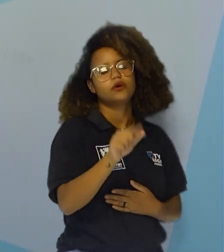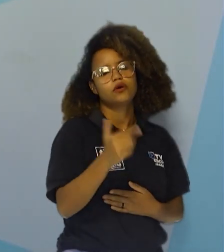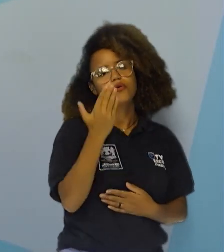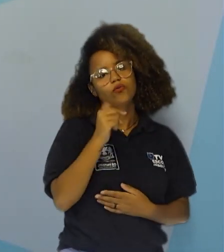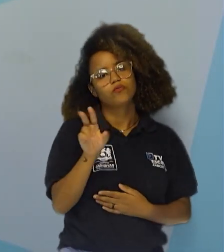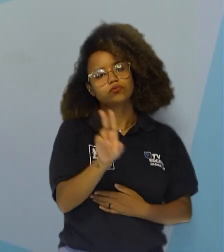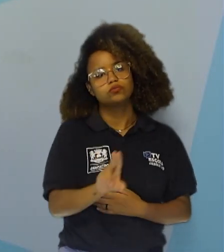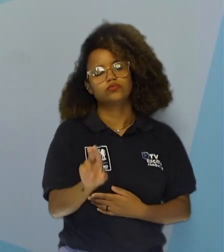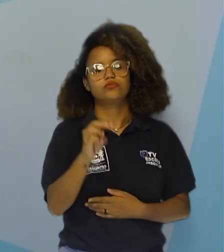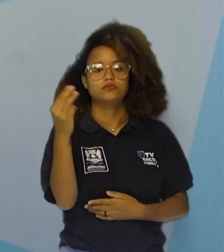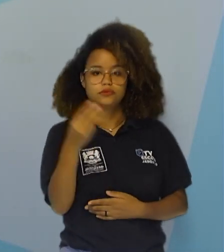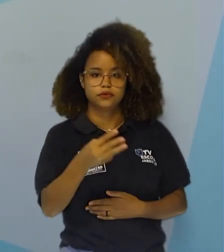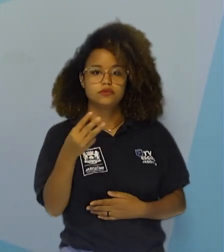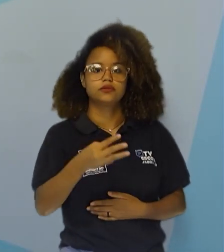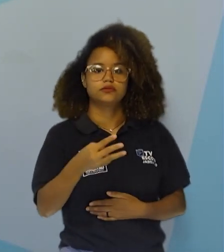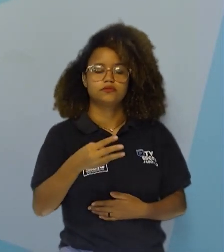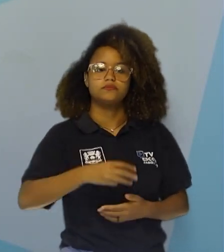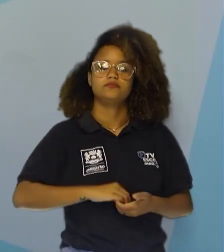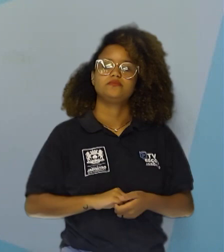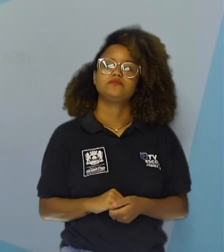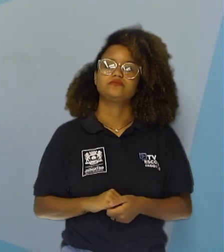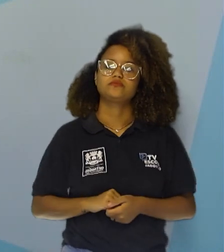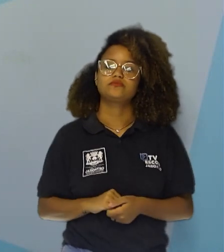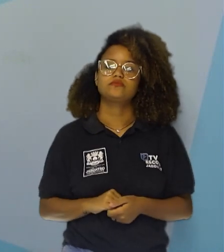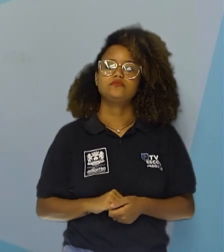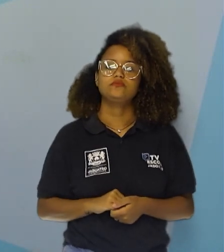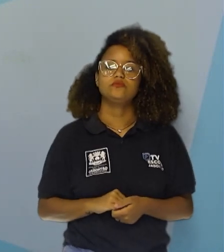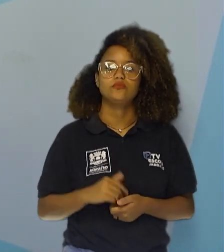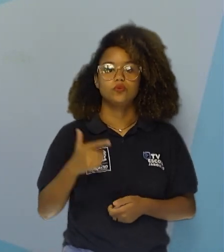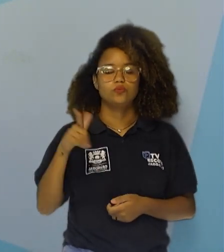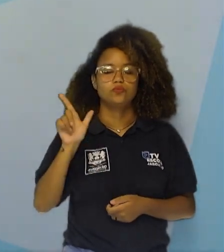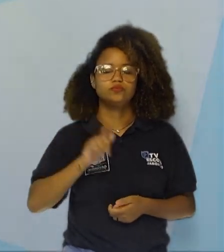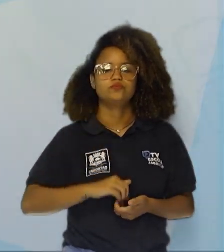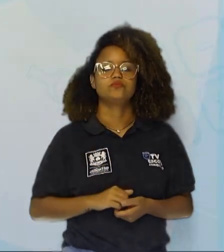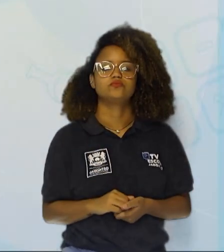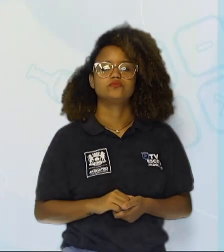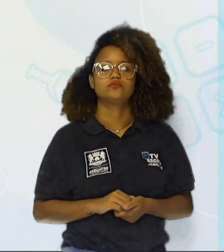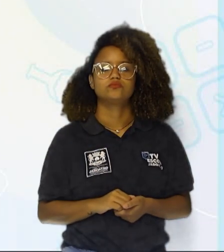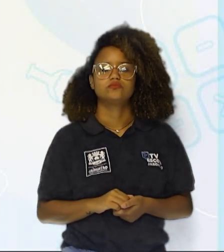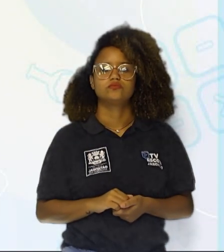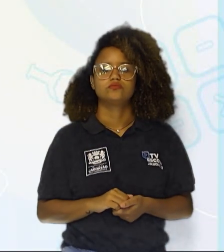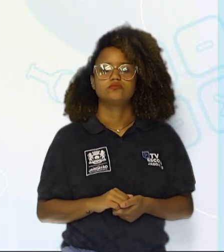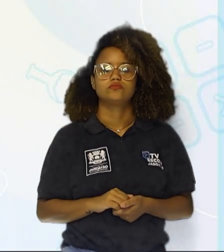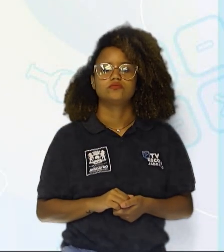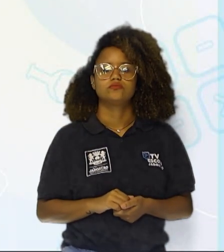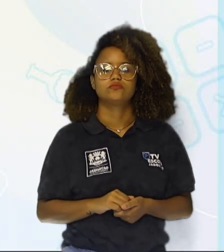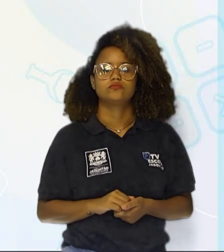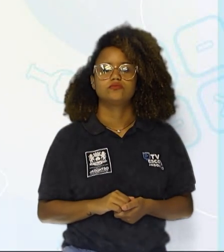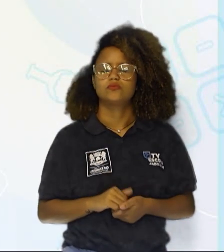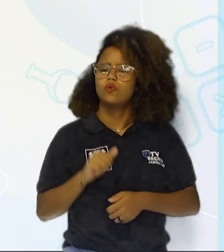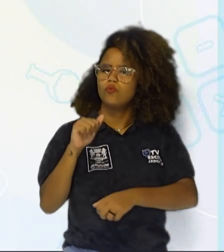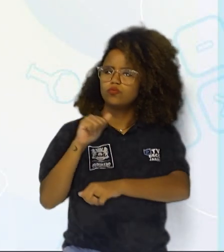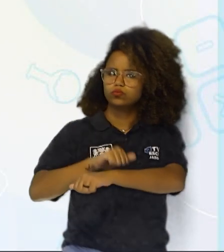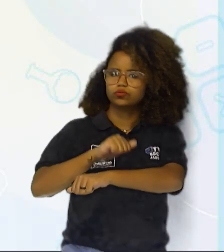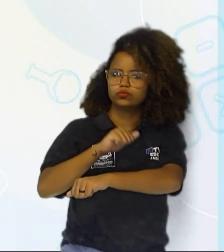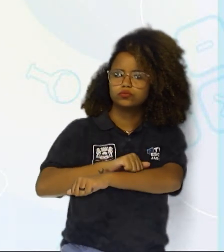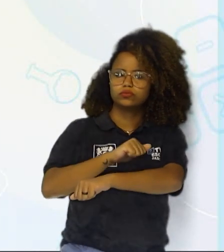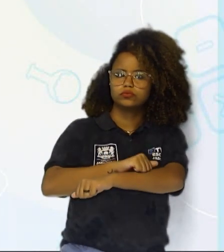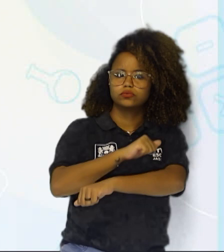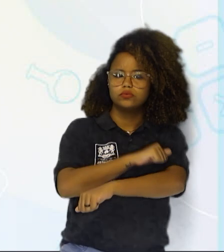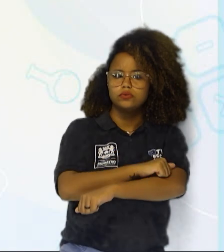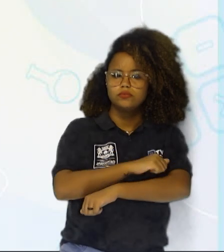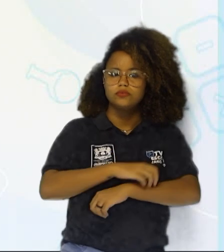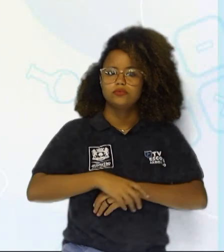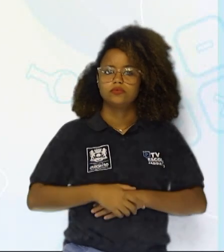consumidor terciário. Mais um. Temos agora o sapo. O sapo, ele